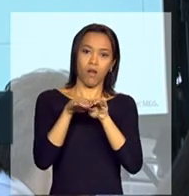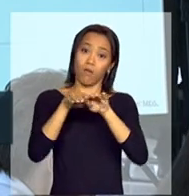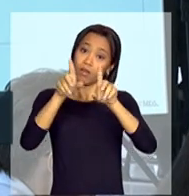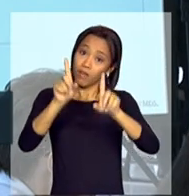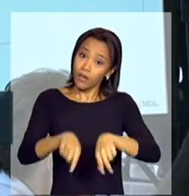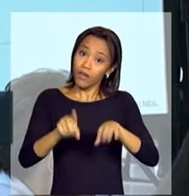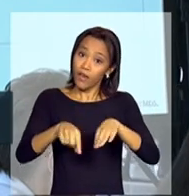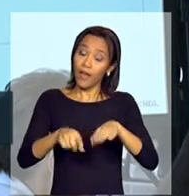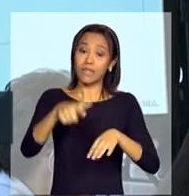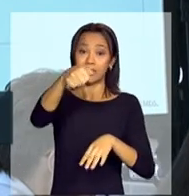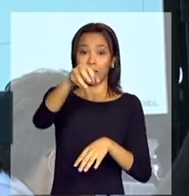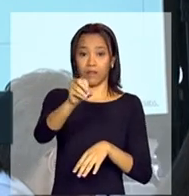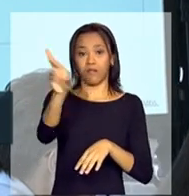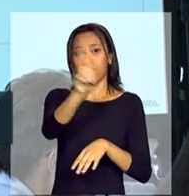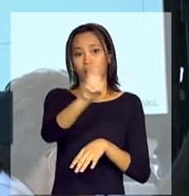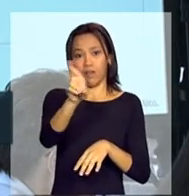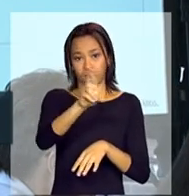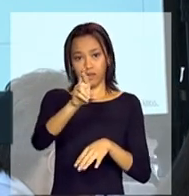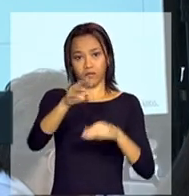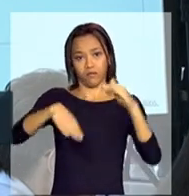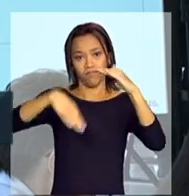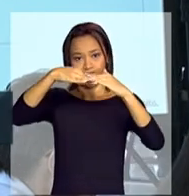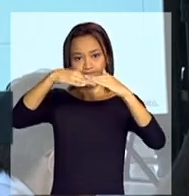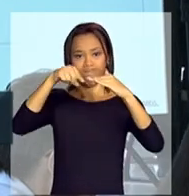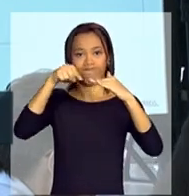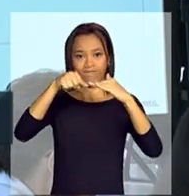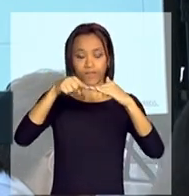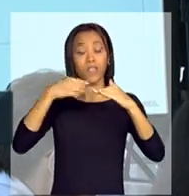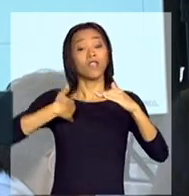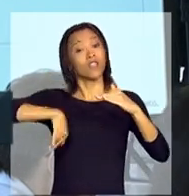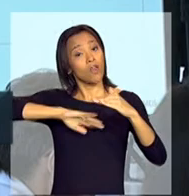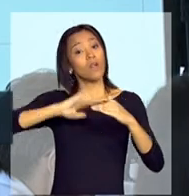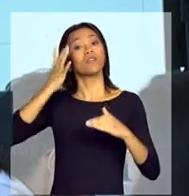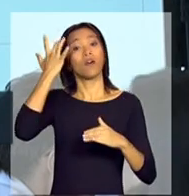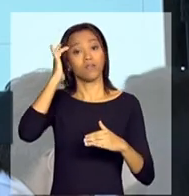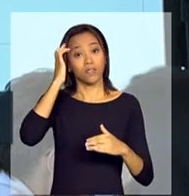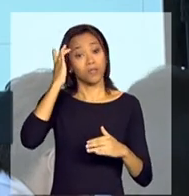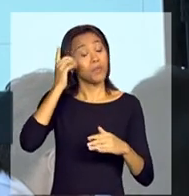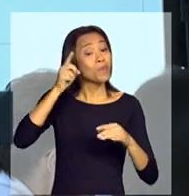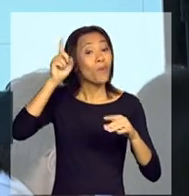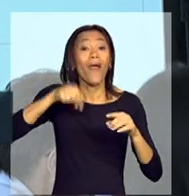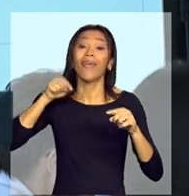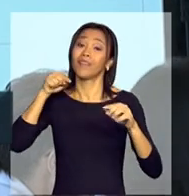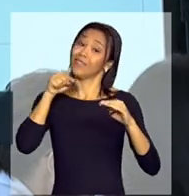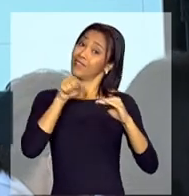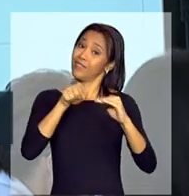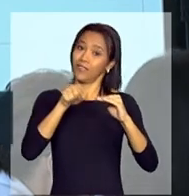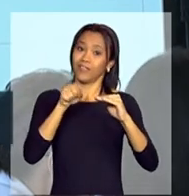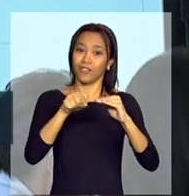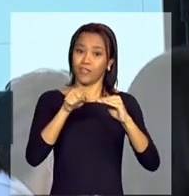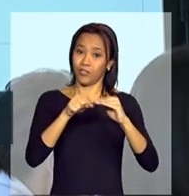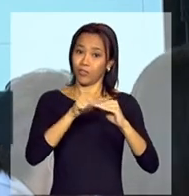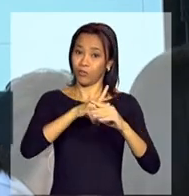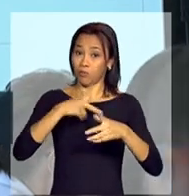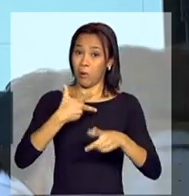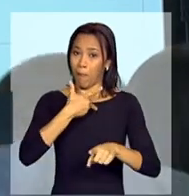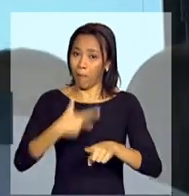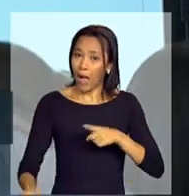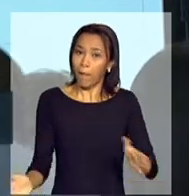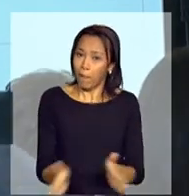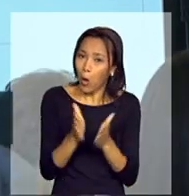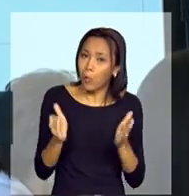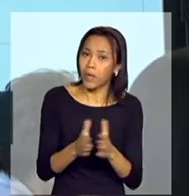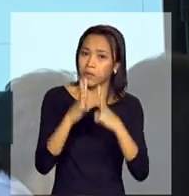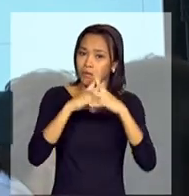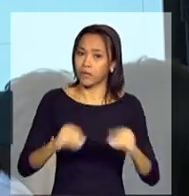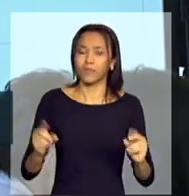é um patamar de R 70, que nós achamos que não é isso que é superar a extrema pobreza, como eu disse. Superar a